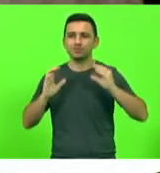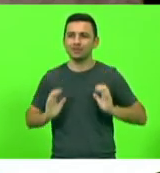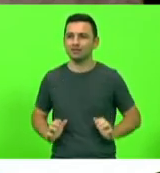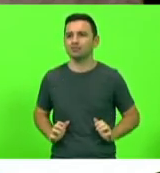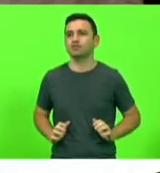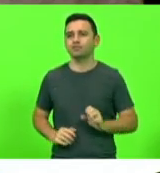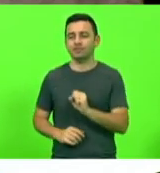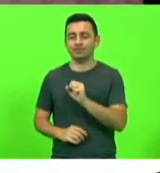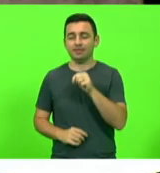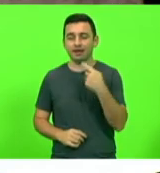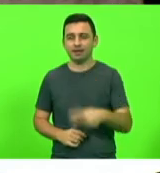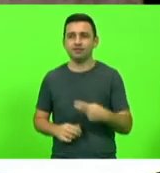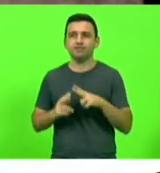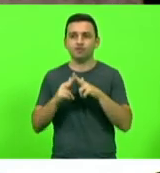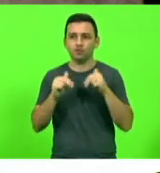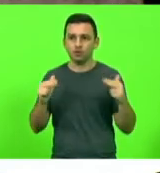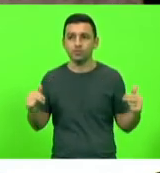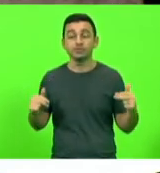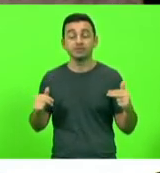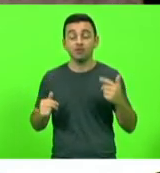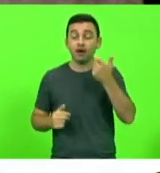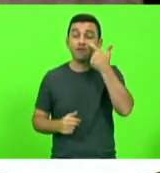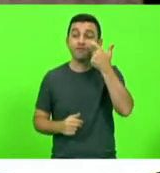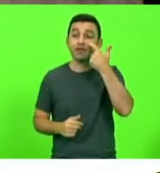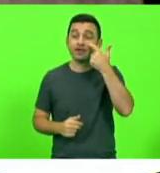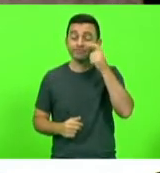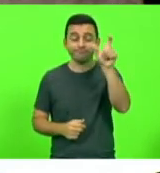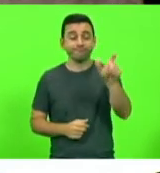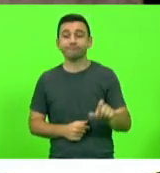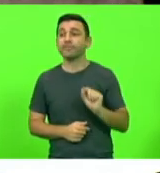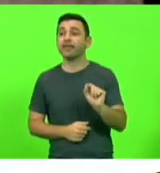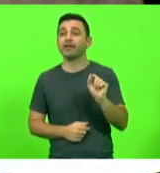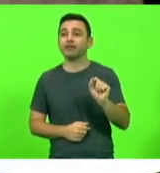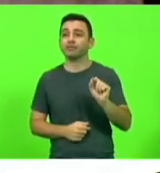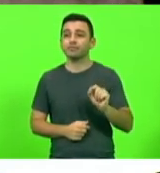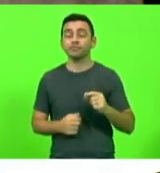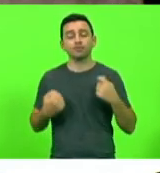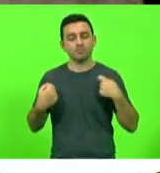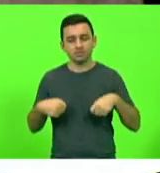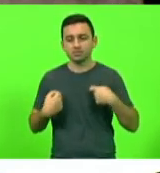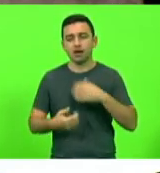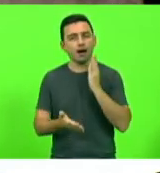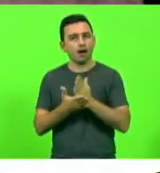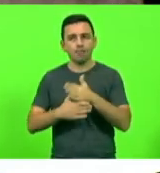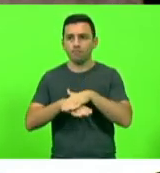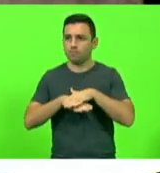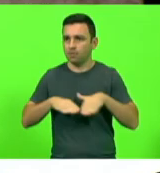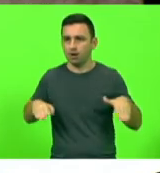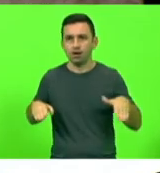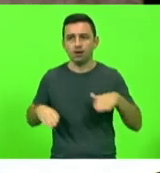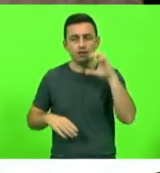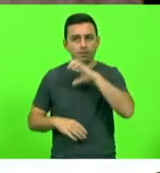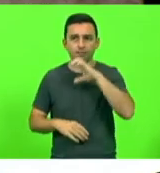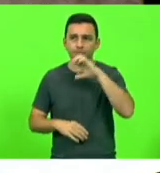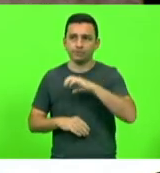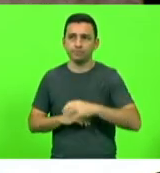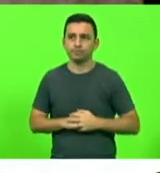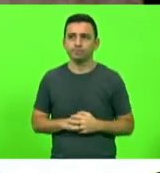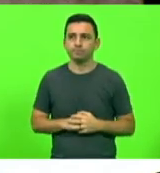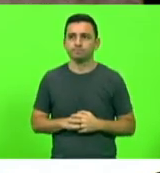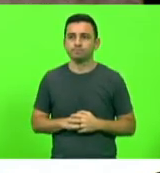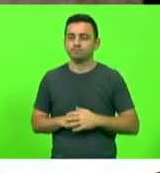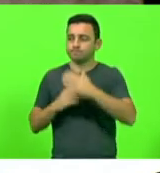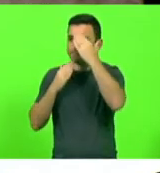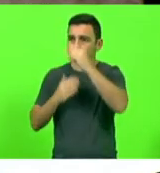para que ele surja em breve, porque esse ciclo tem que ser rompido também com a maior brevidade possível. Muito obrigado,